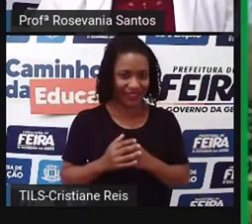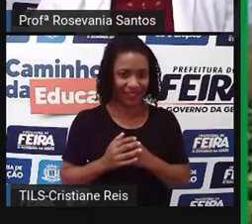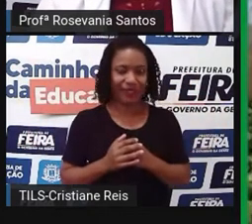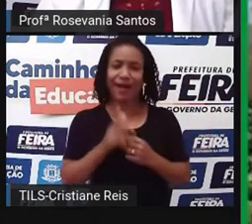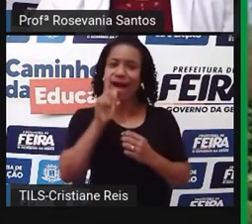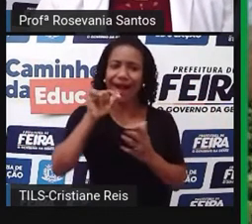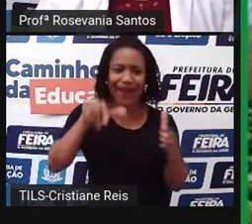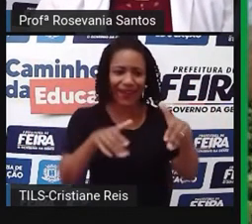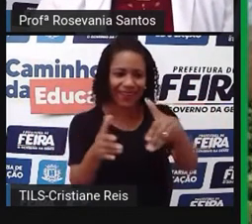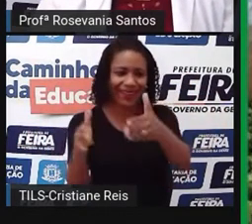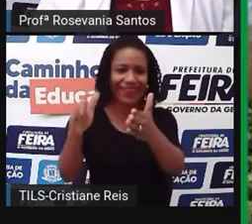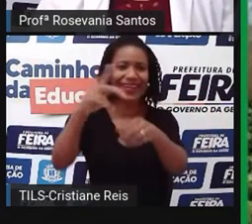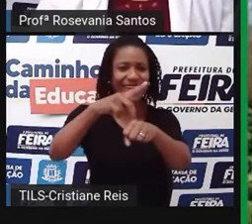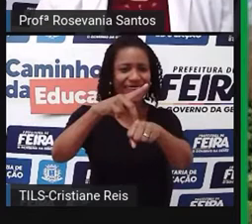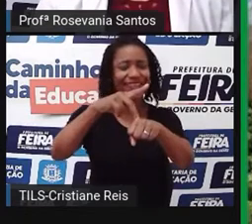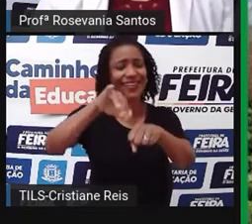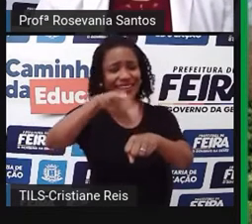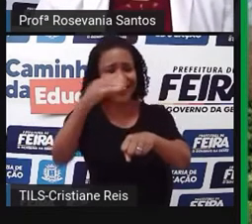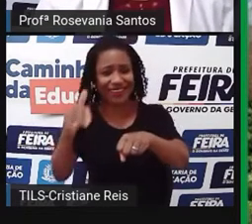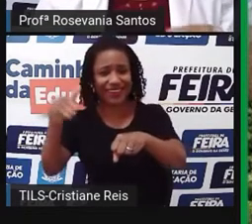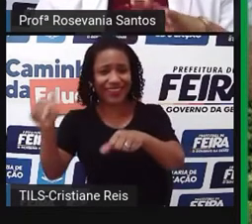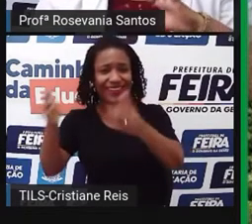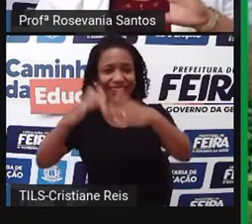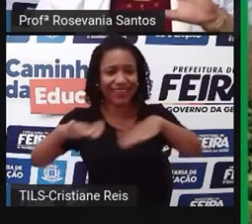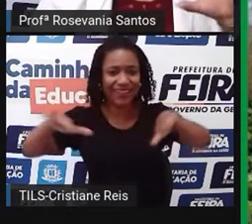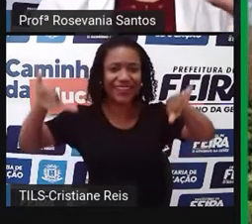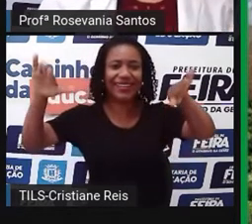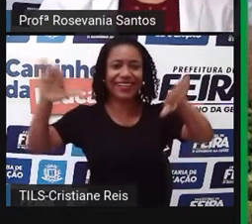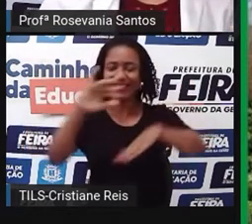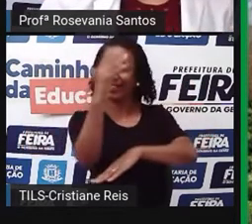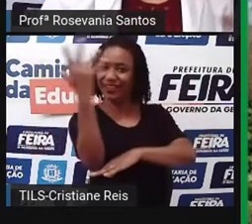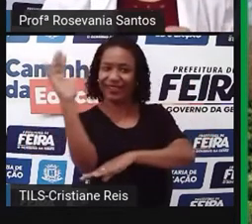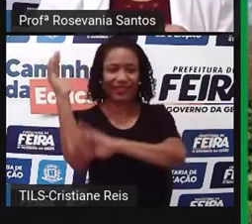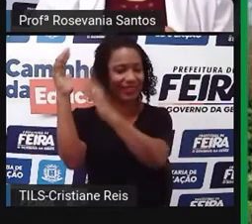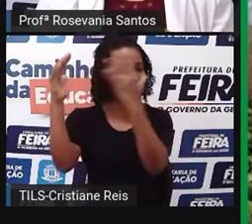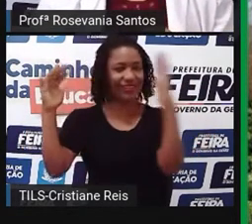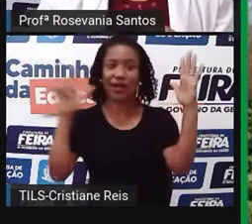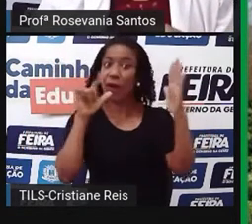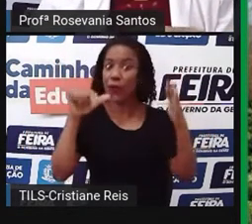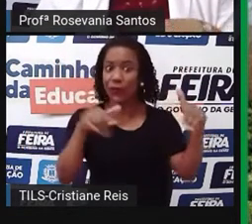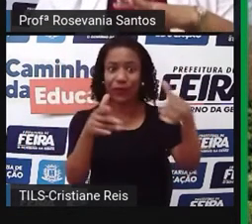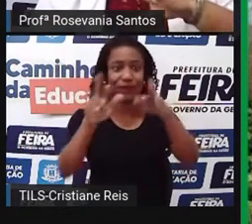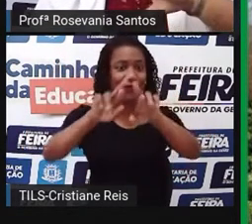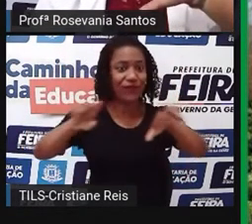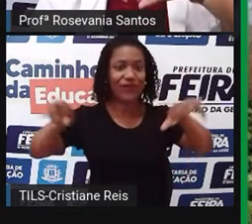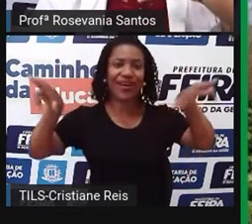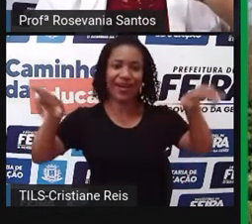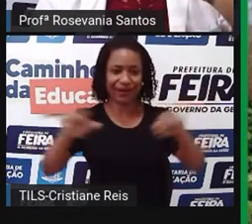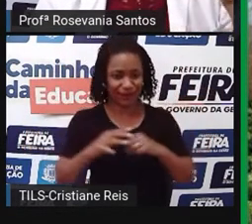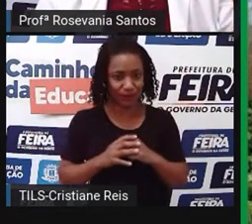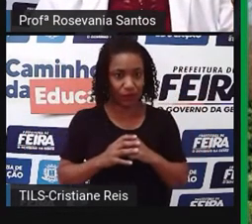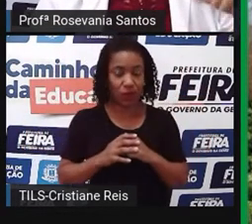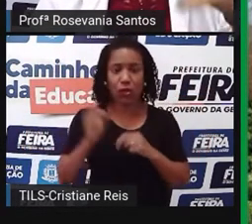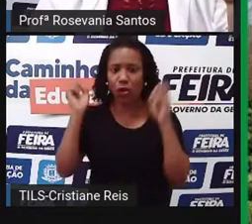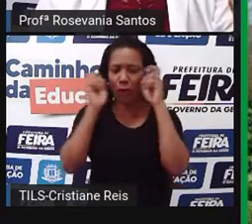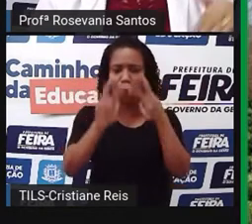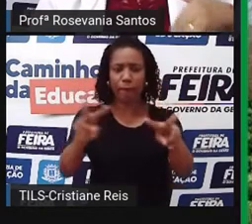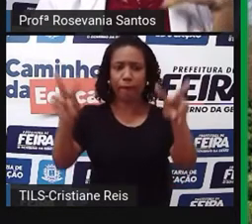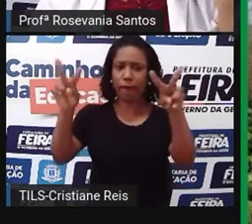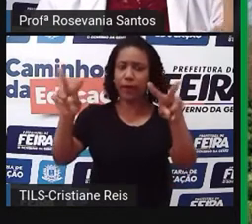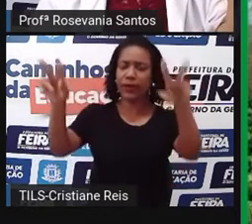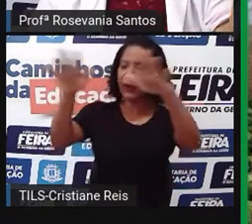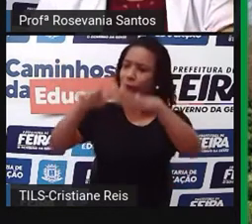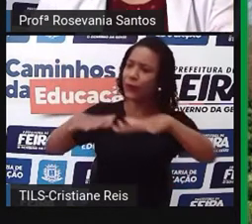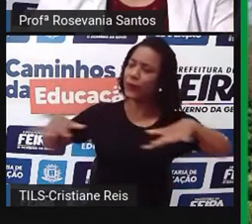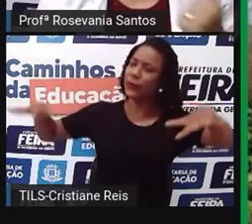o tema da aula de hoje, né? Então, a gente, quando você analisa a imagem, né? De uma paisagem ou que você